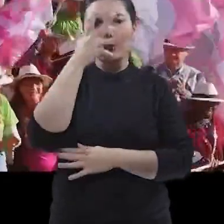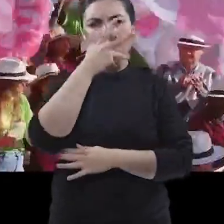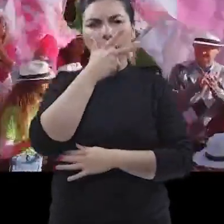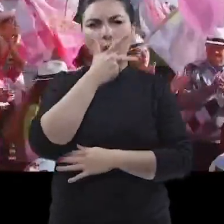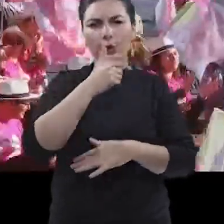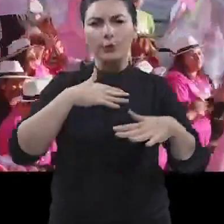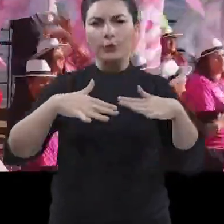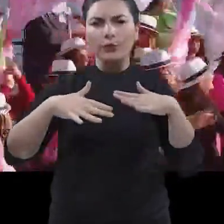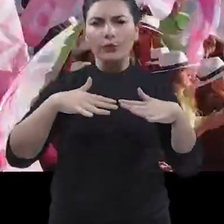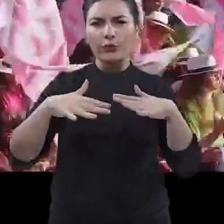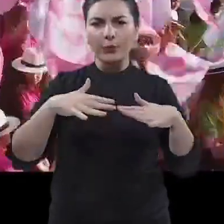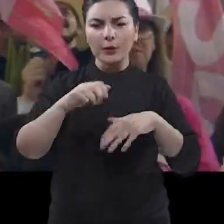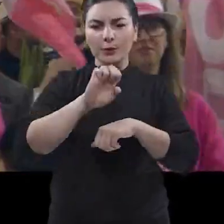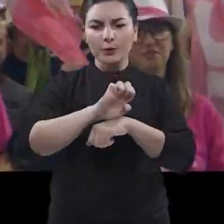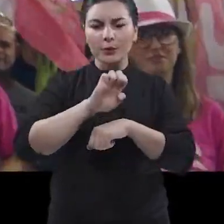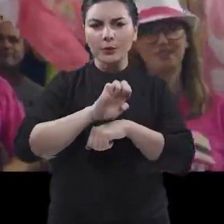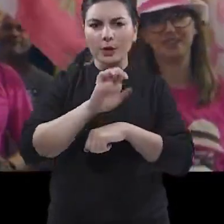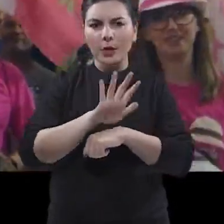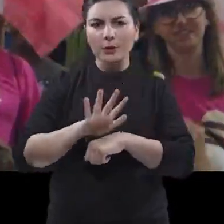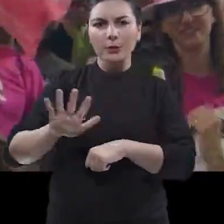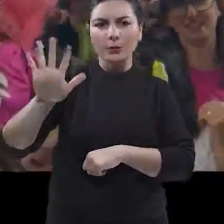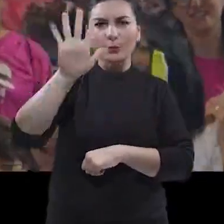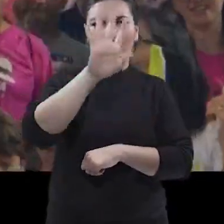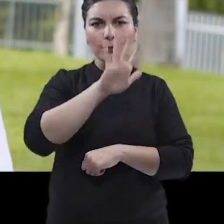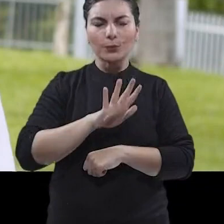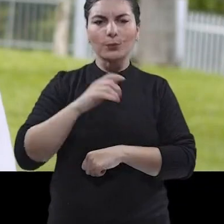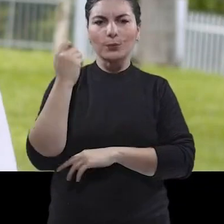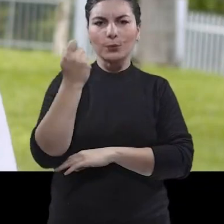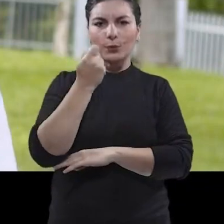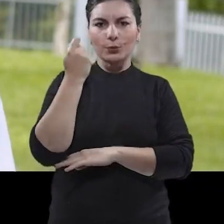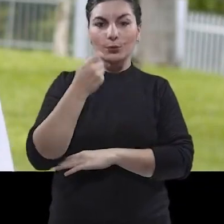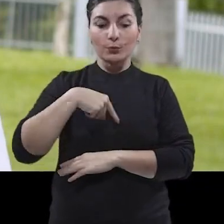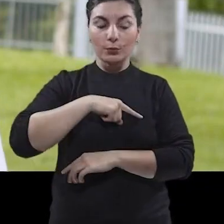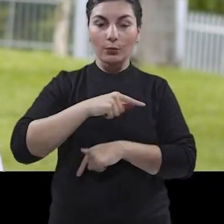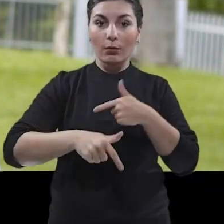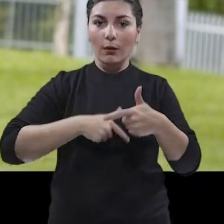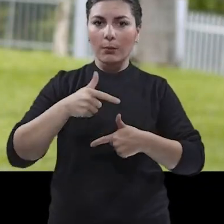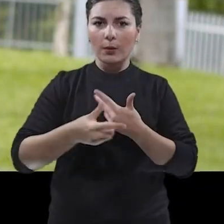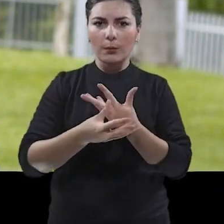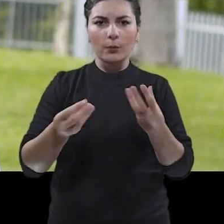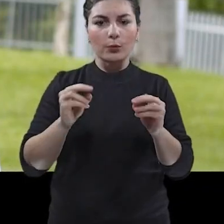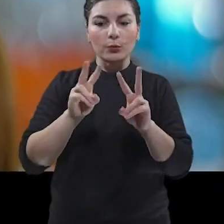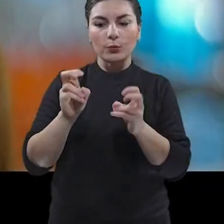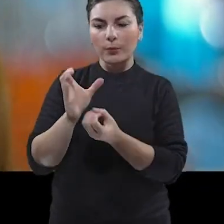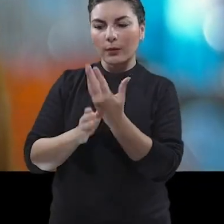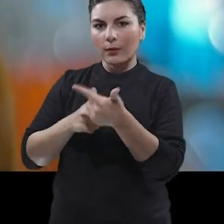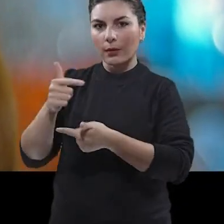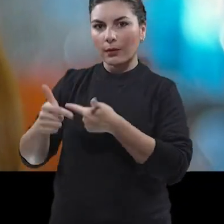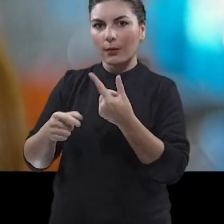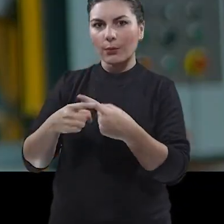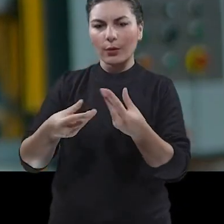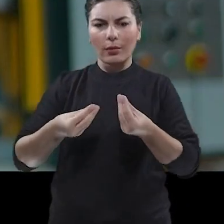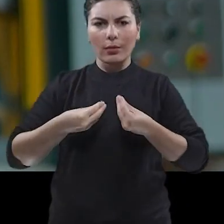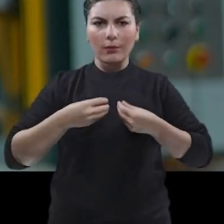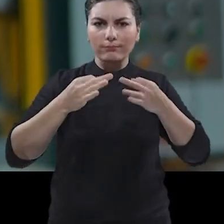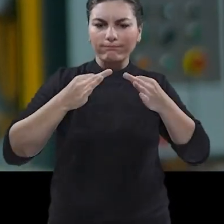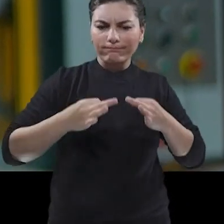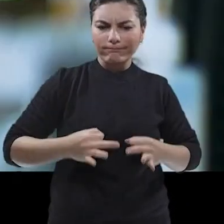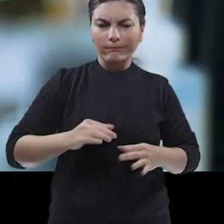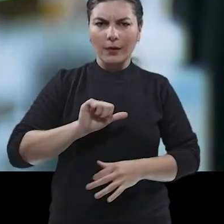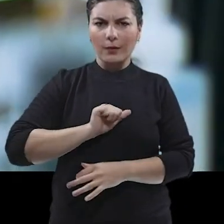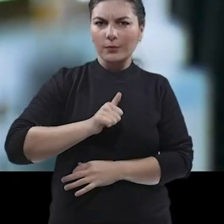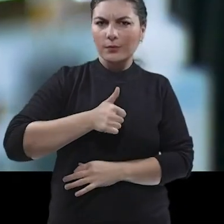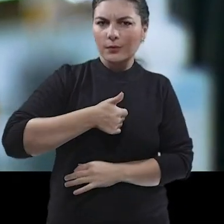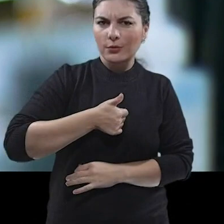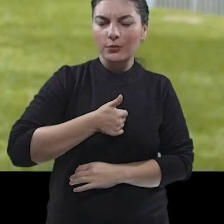movimento belíssimo que aconteceu em todo o Estado do Rio Grande do Sul Nós trabalhamos muito nessa questão do emprego Porque emprego gera dignidade,